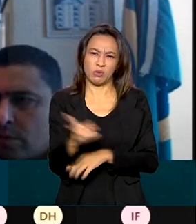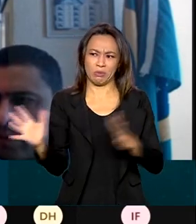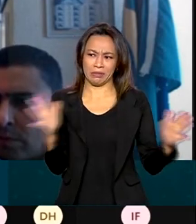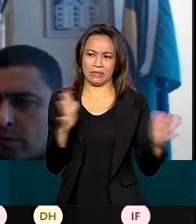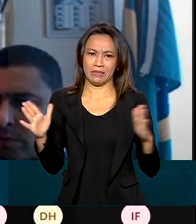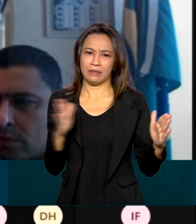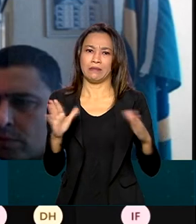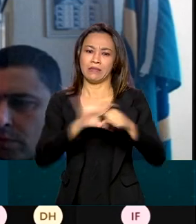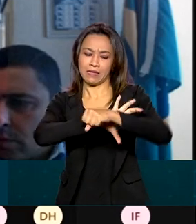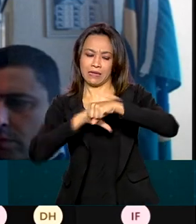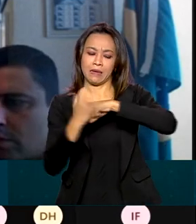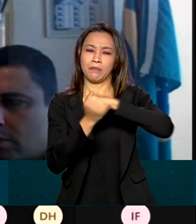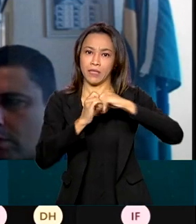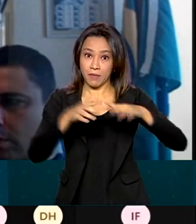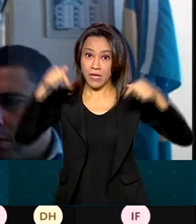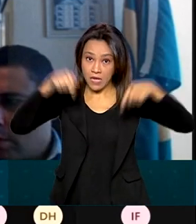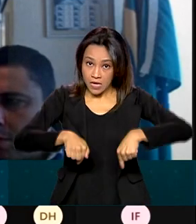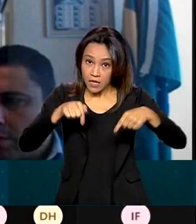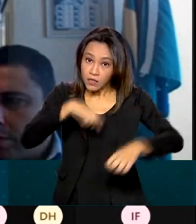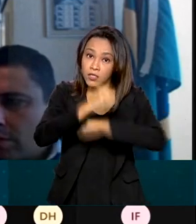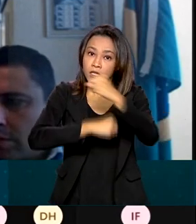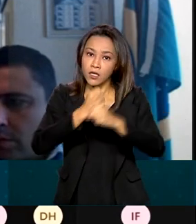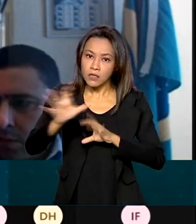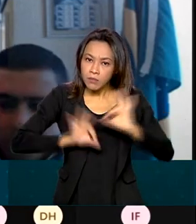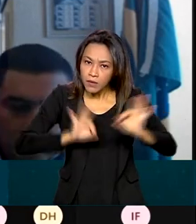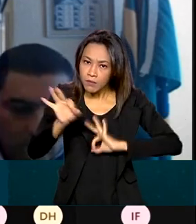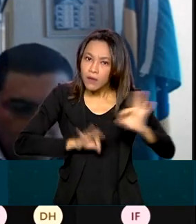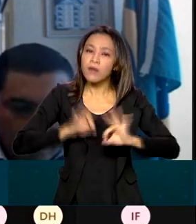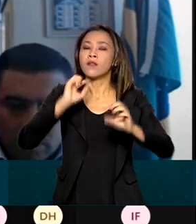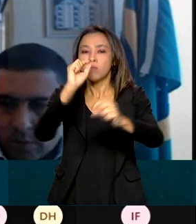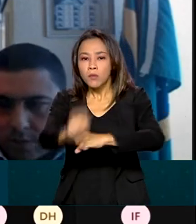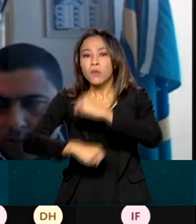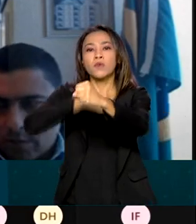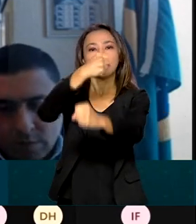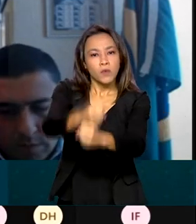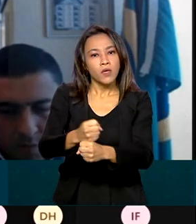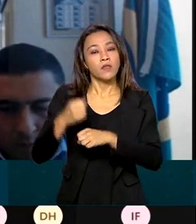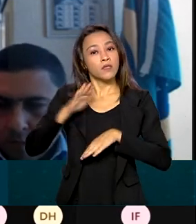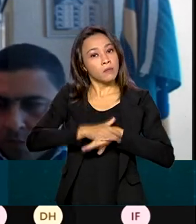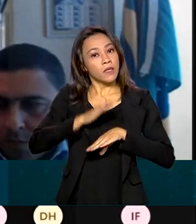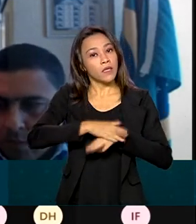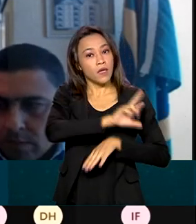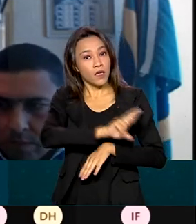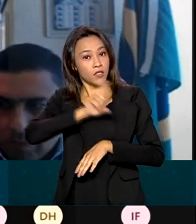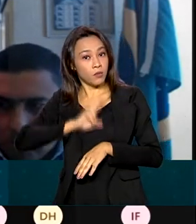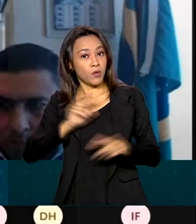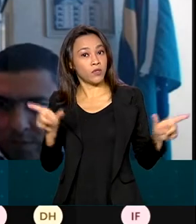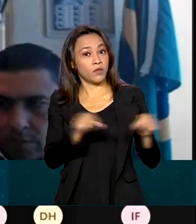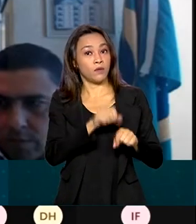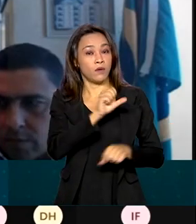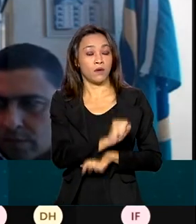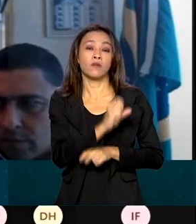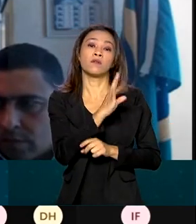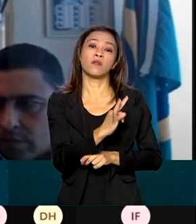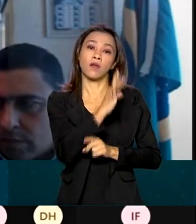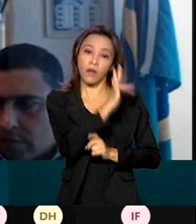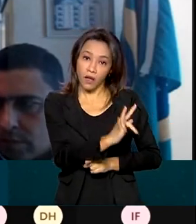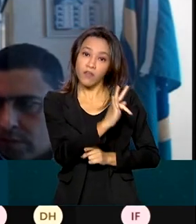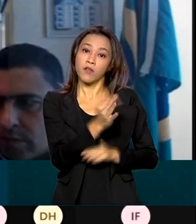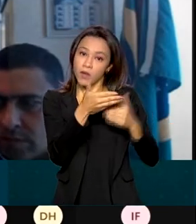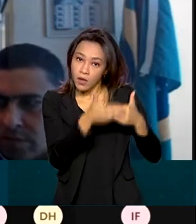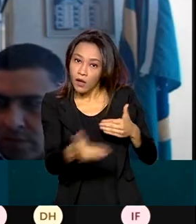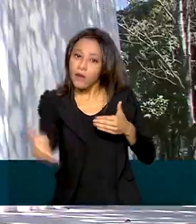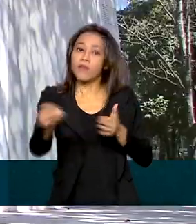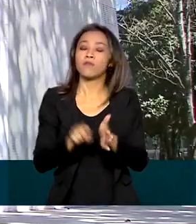acho que a preparação agora vai ser focando, dada essa decisão do Supremo, preparação para a realização do